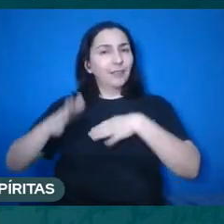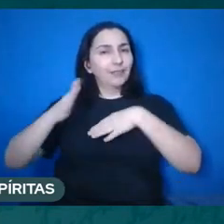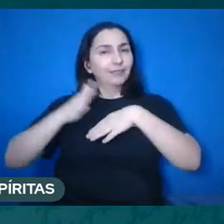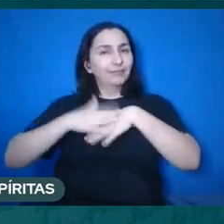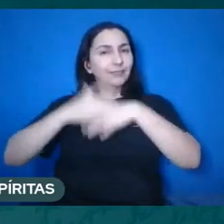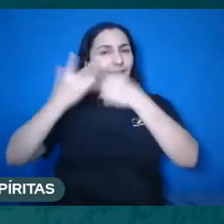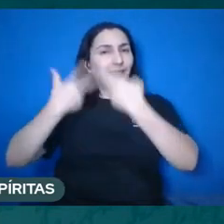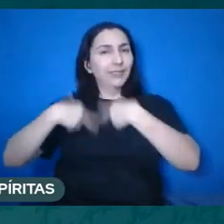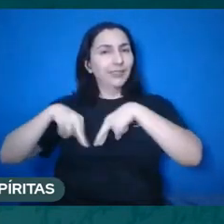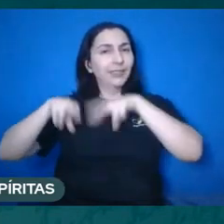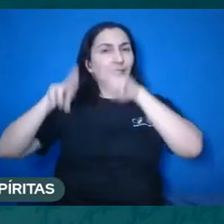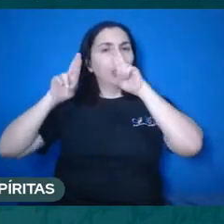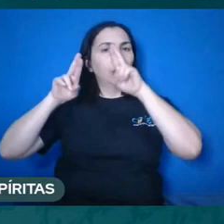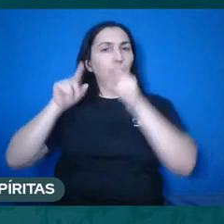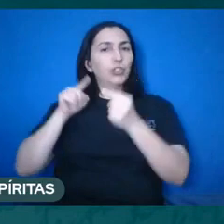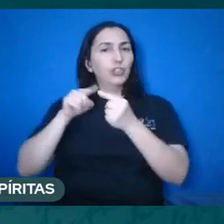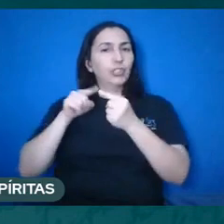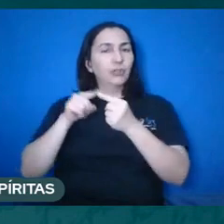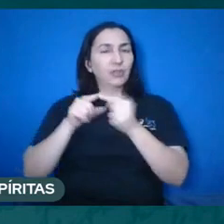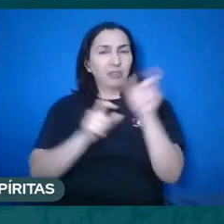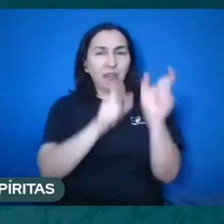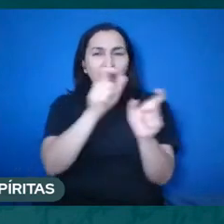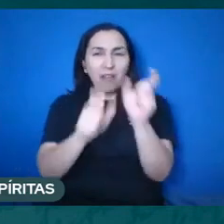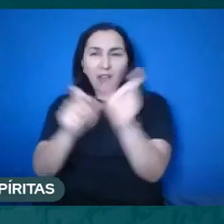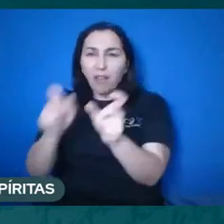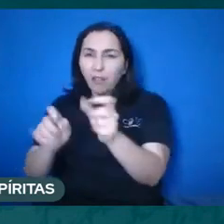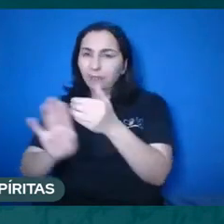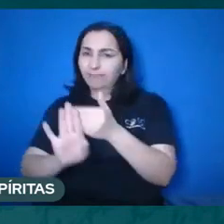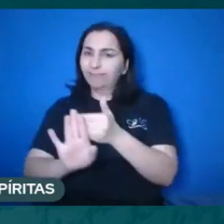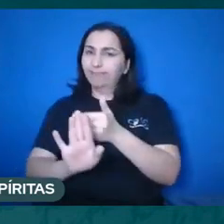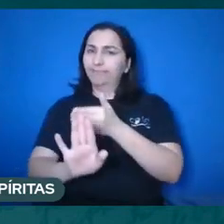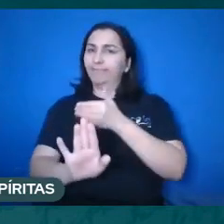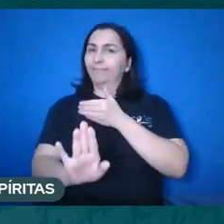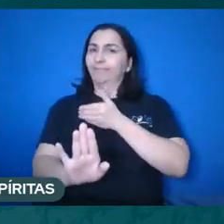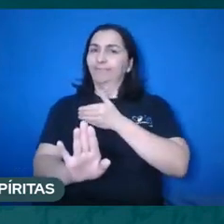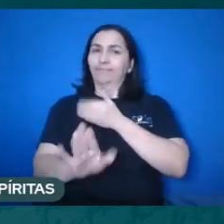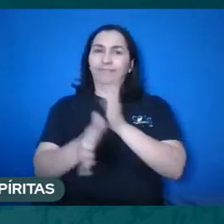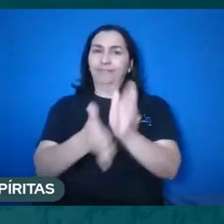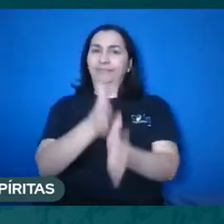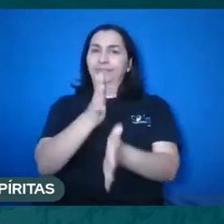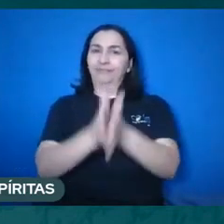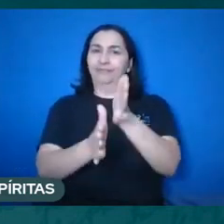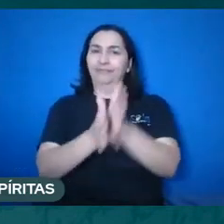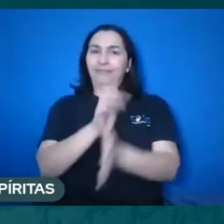obras e o que é do outro é do outro e eu não tenho nada que ver com isso.